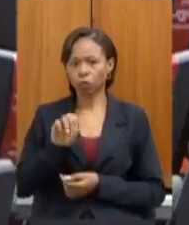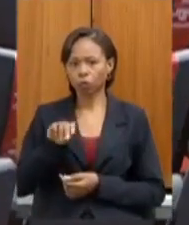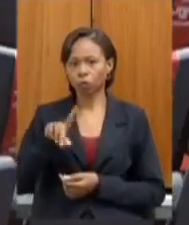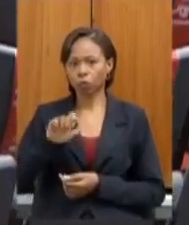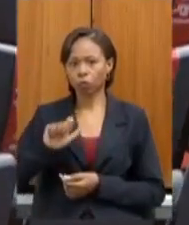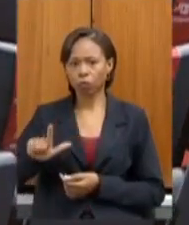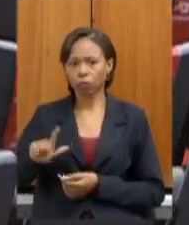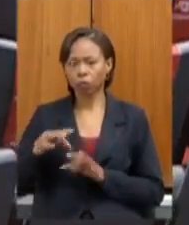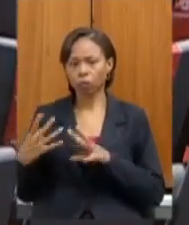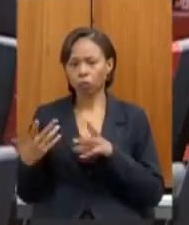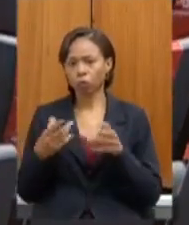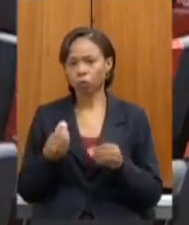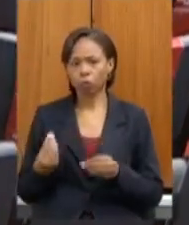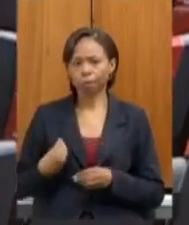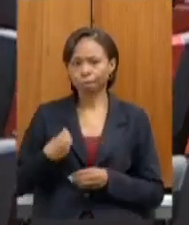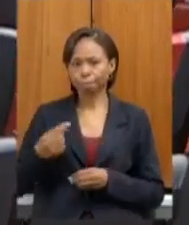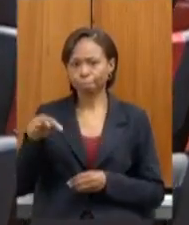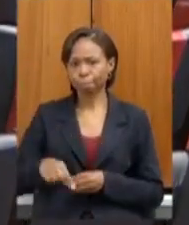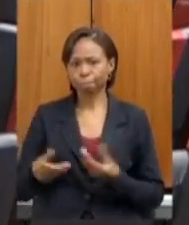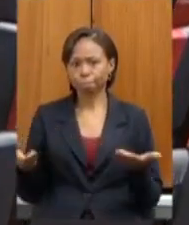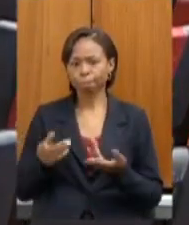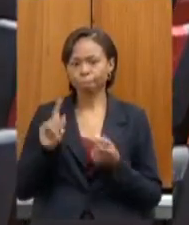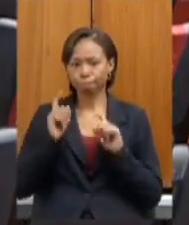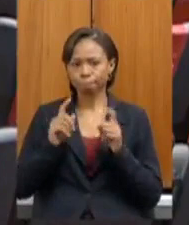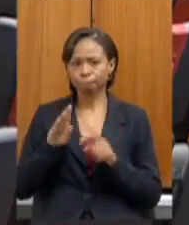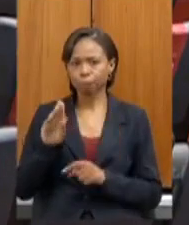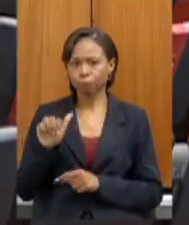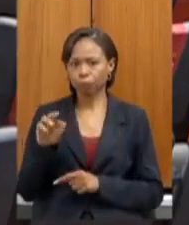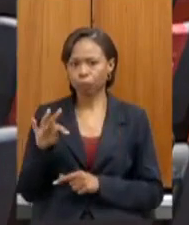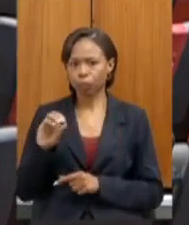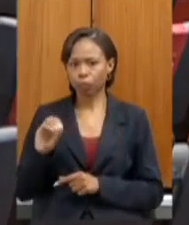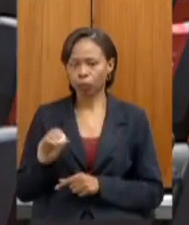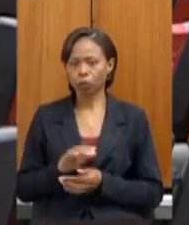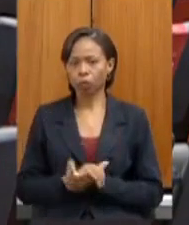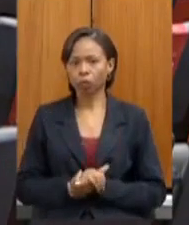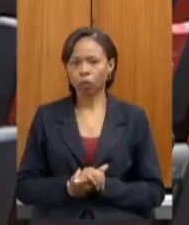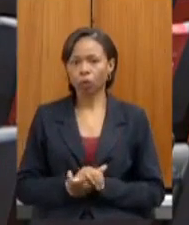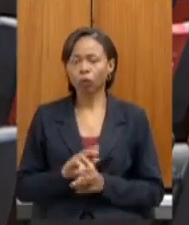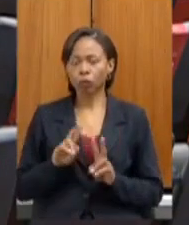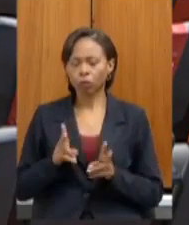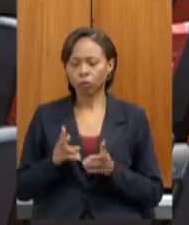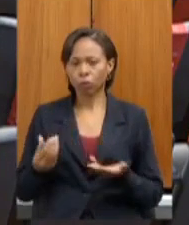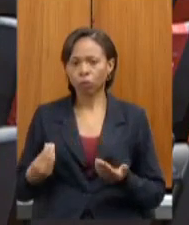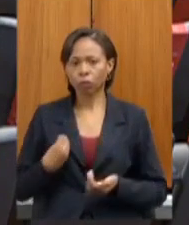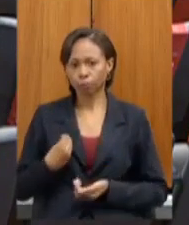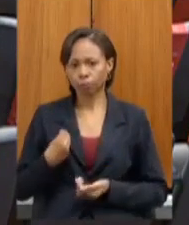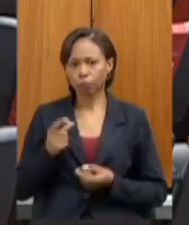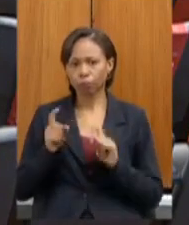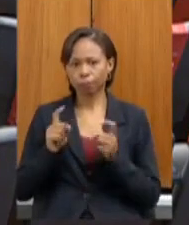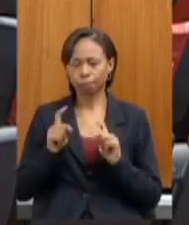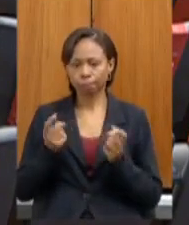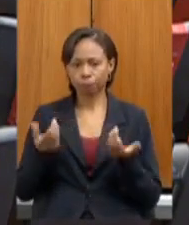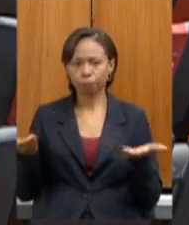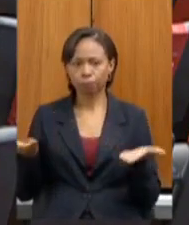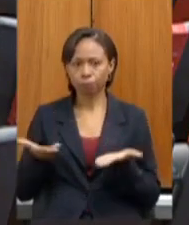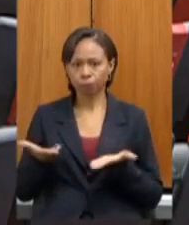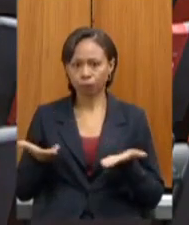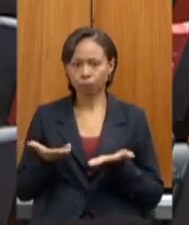que estiveram aqui conosco nessa reunião deputado Bartô que estiveram conosco durante os trabalhos dessa